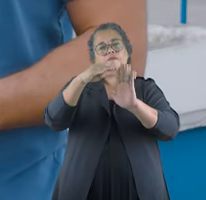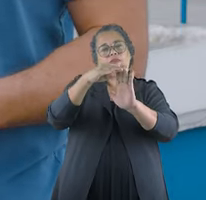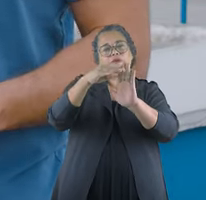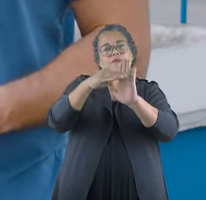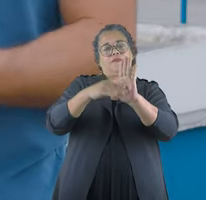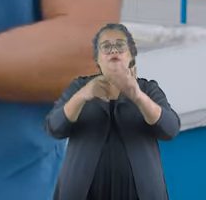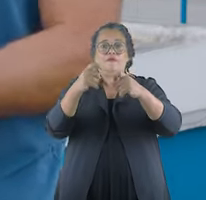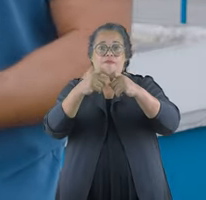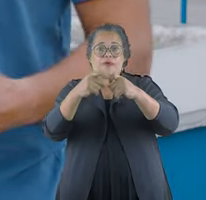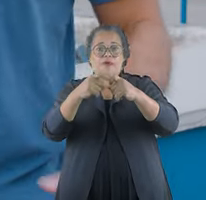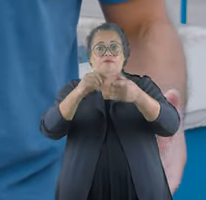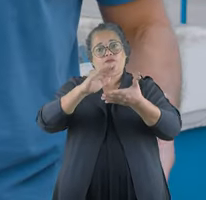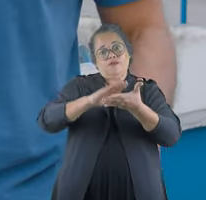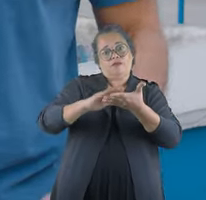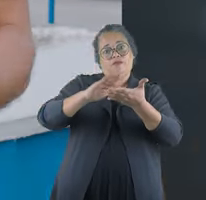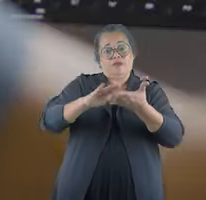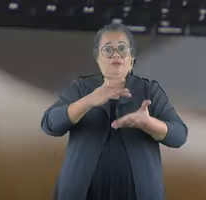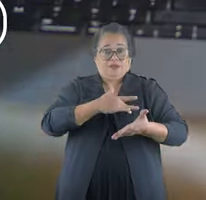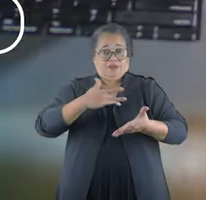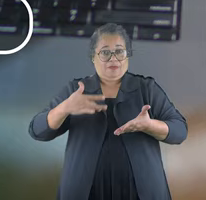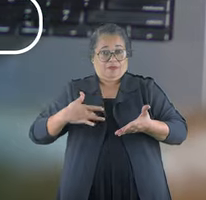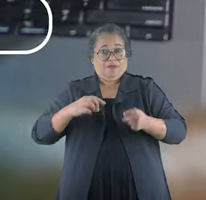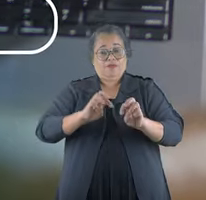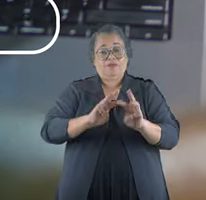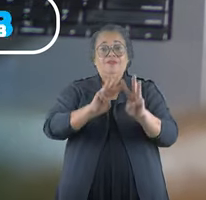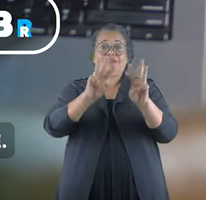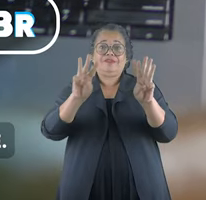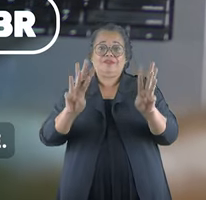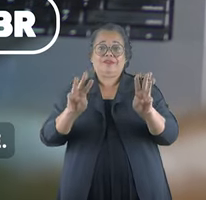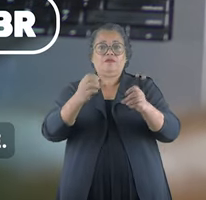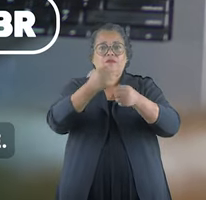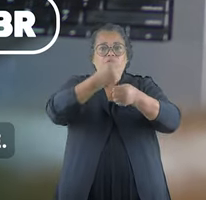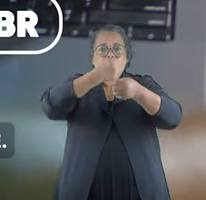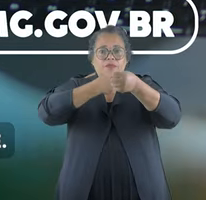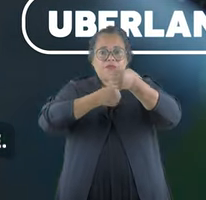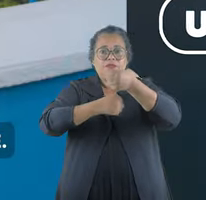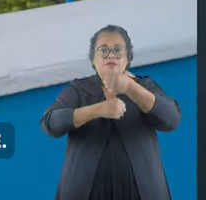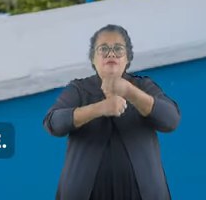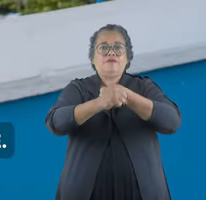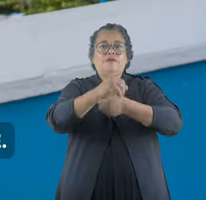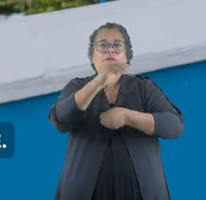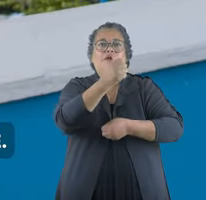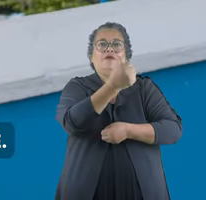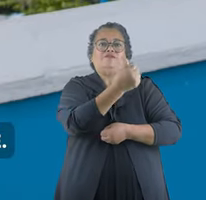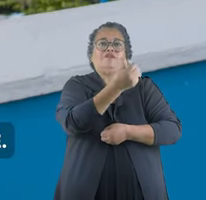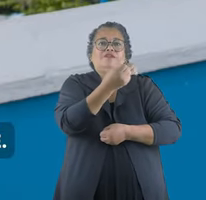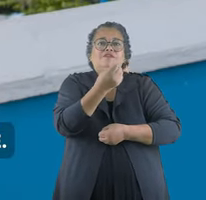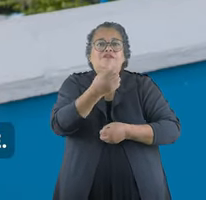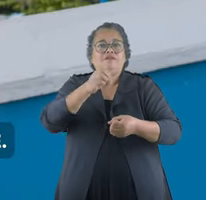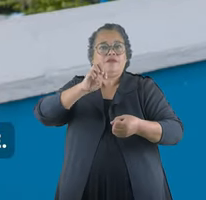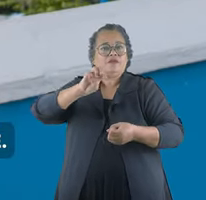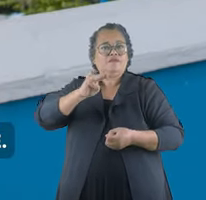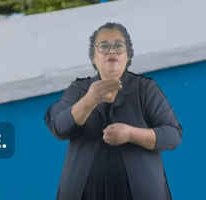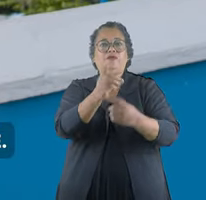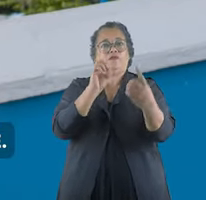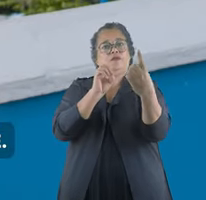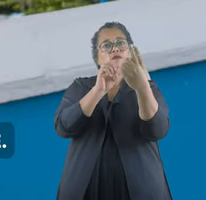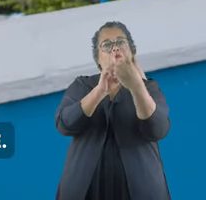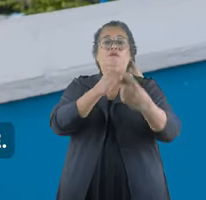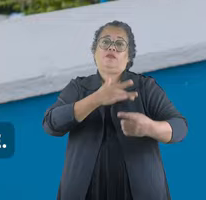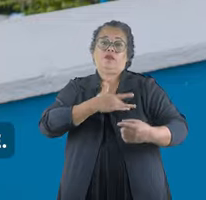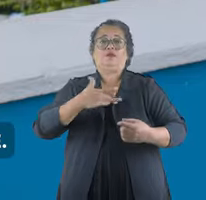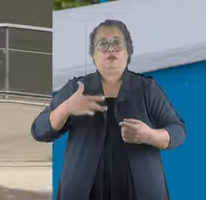escala de médicos ou gastos com saúde? É só entrar no site. Só no ano passado, foram mais de 16 milhões de